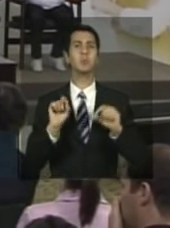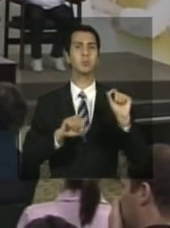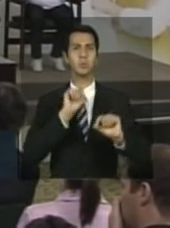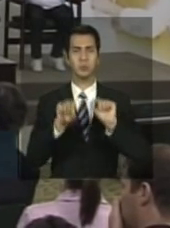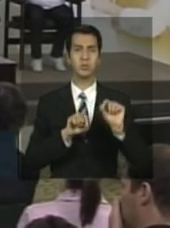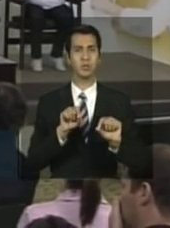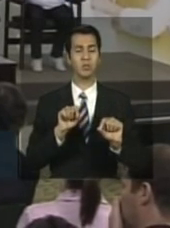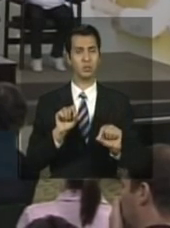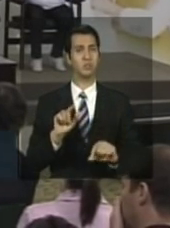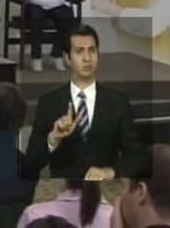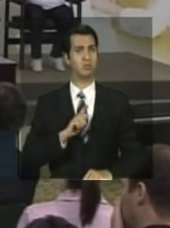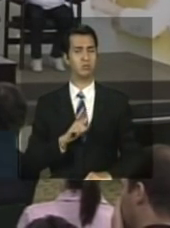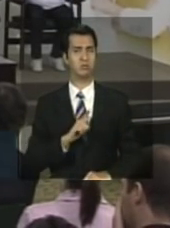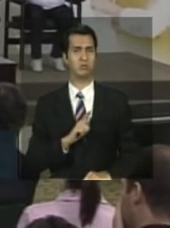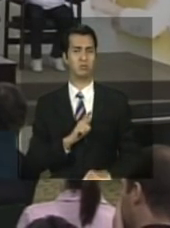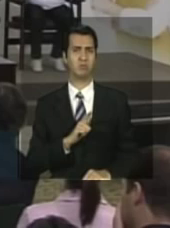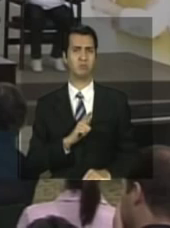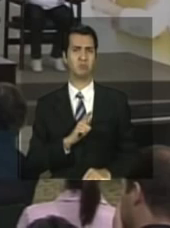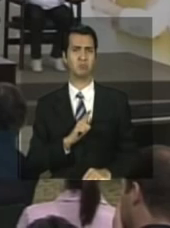um ponto de